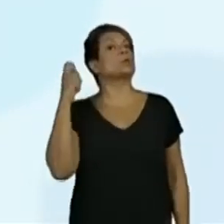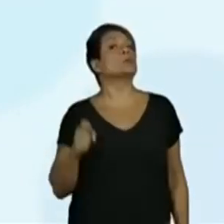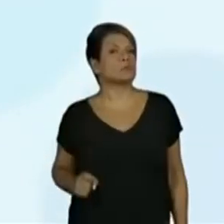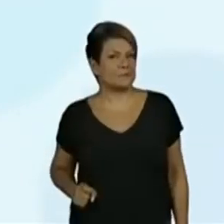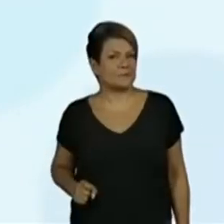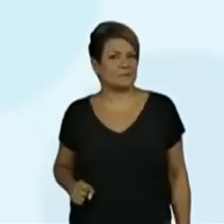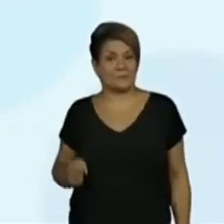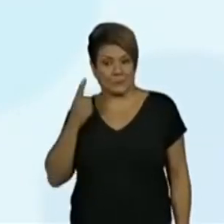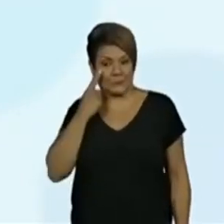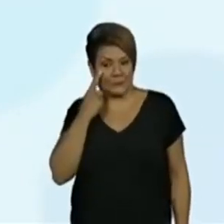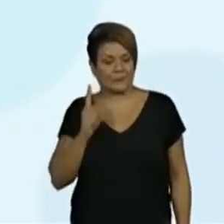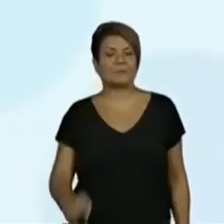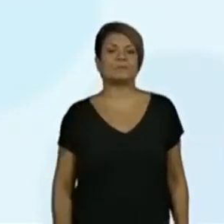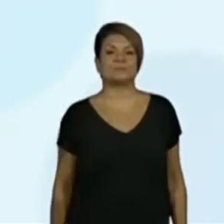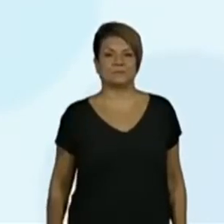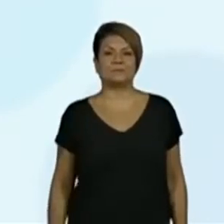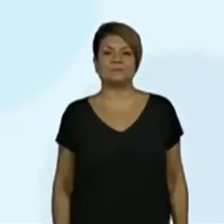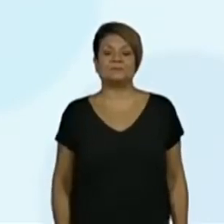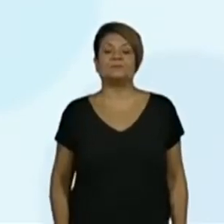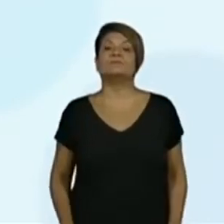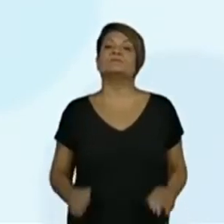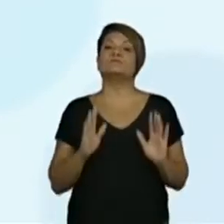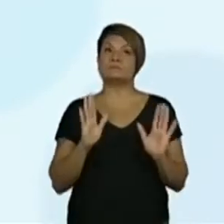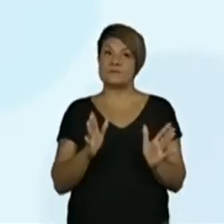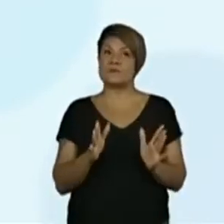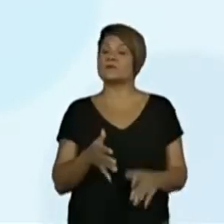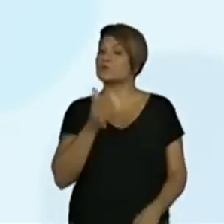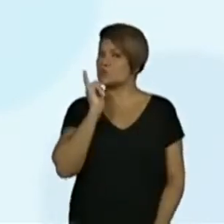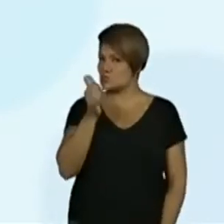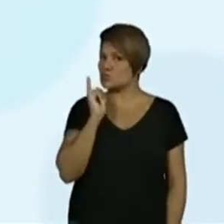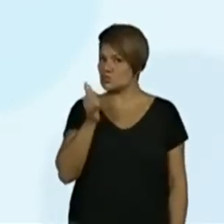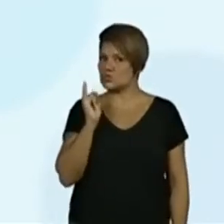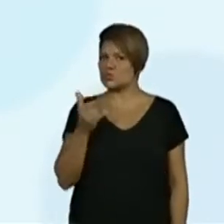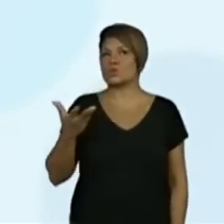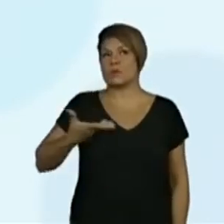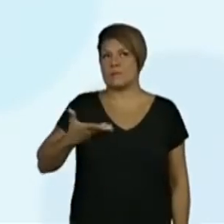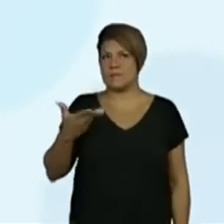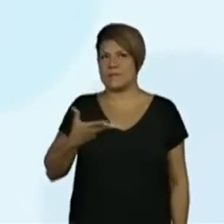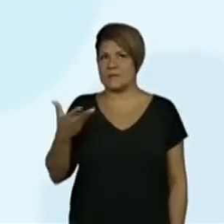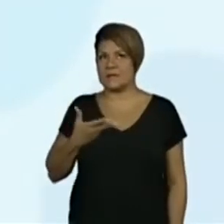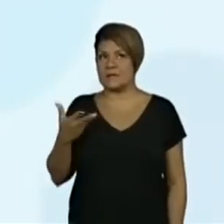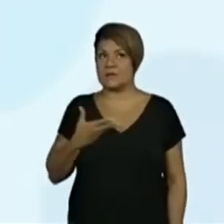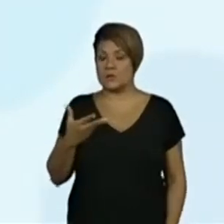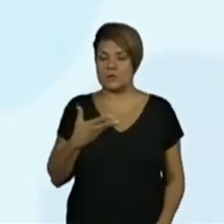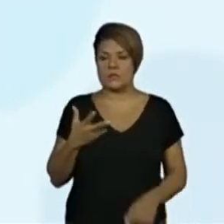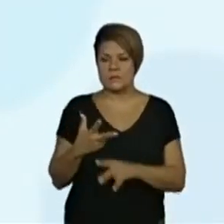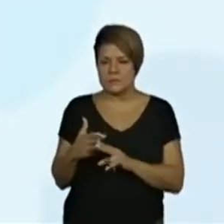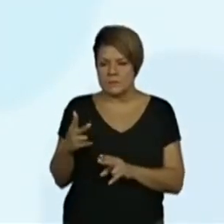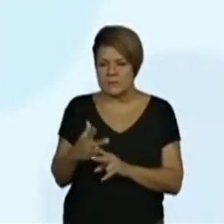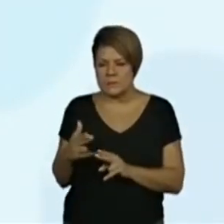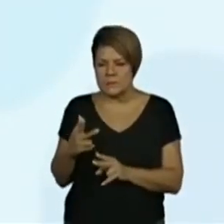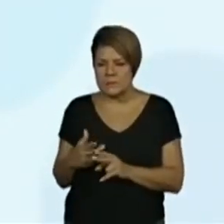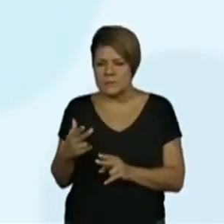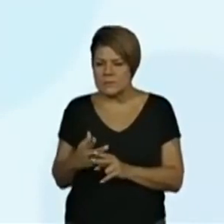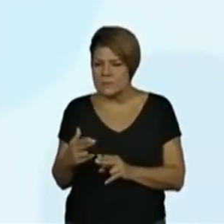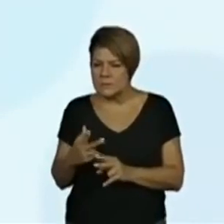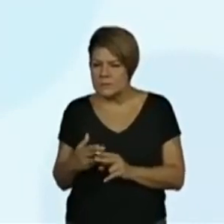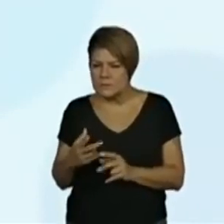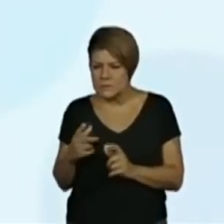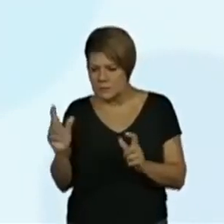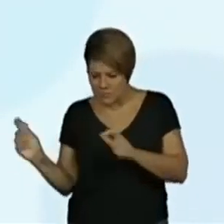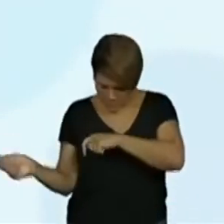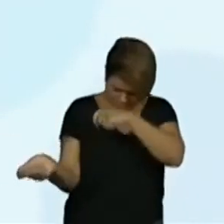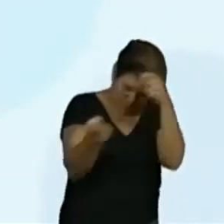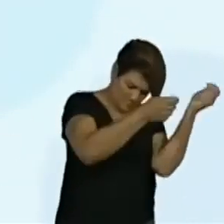dele. E contou a seu amigo que se disfarçaria de sapo e